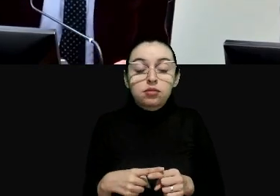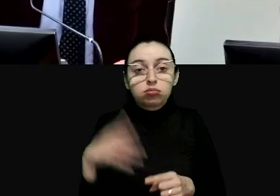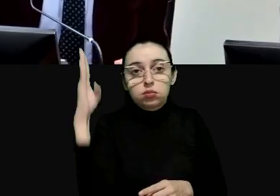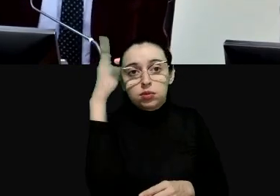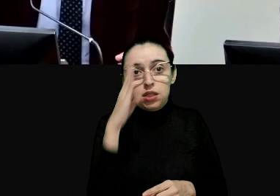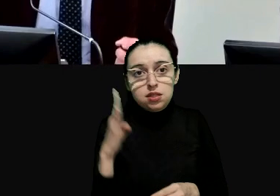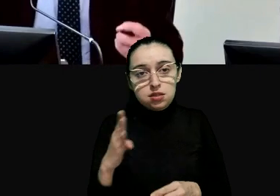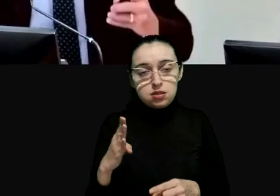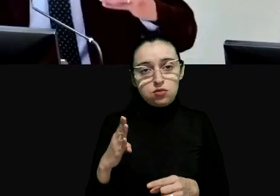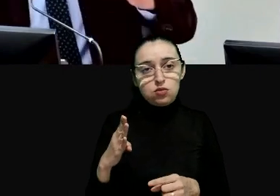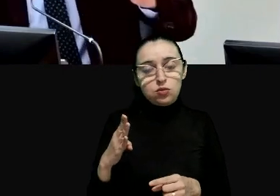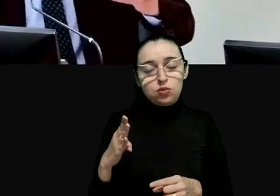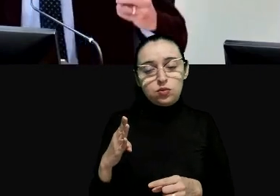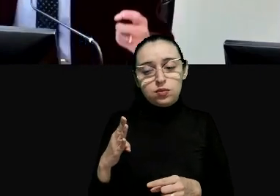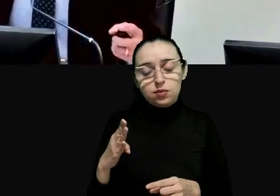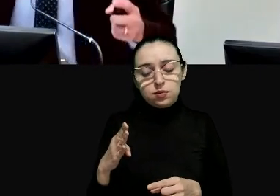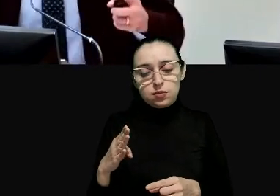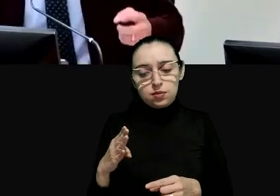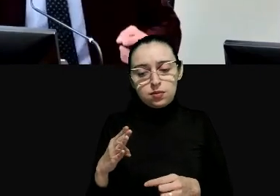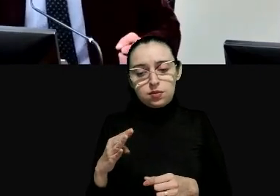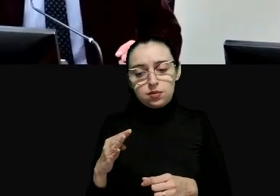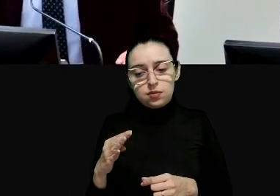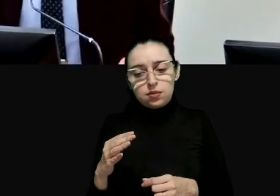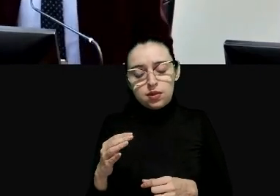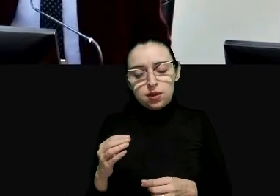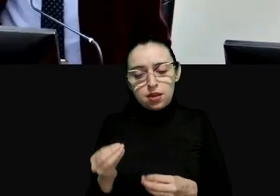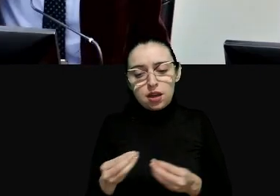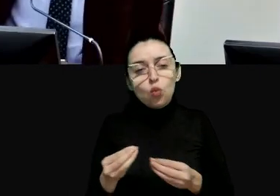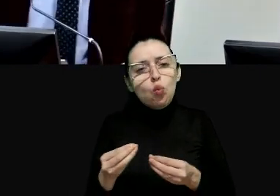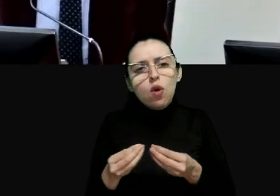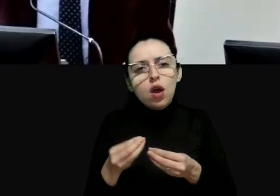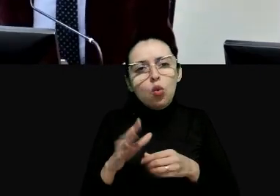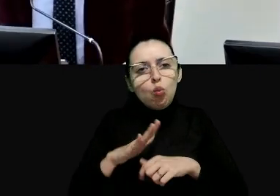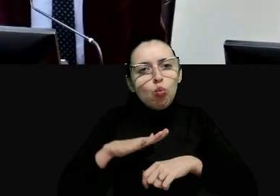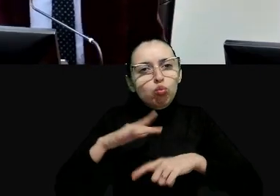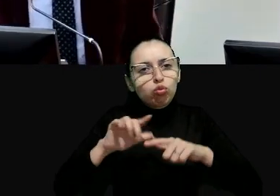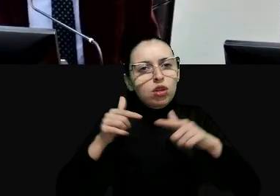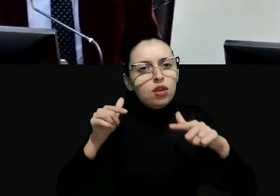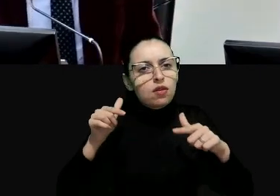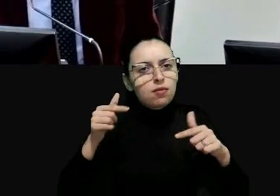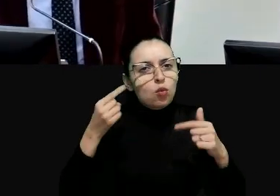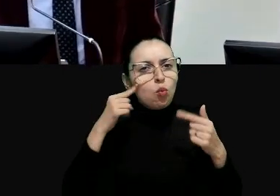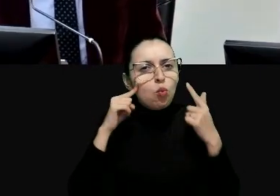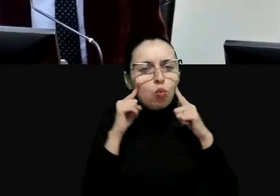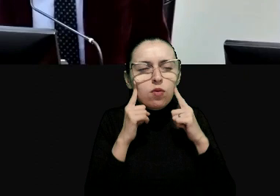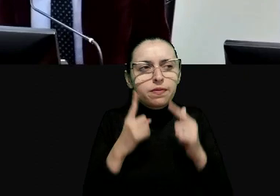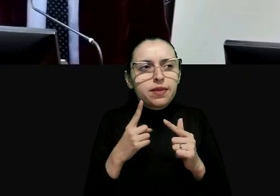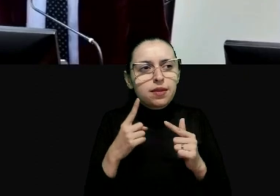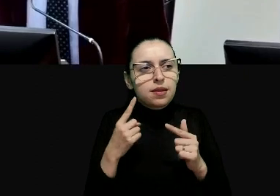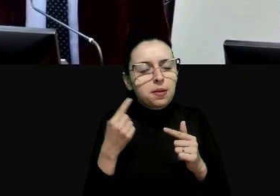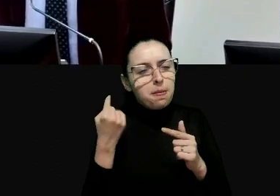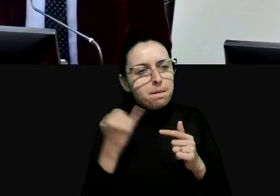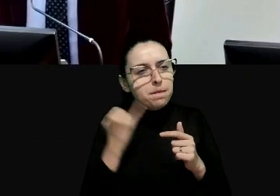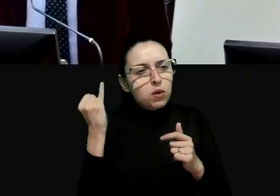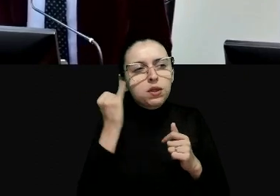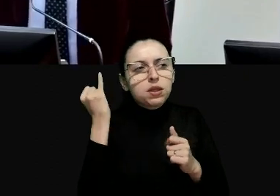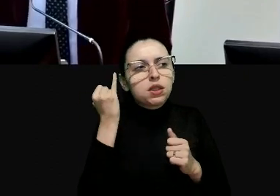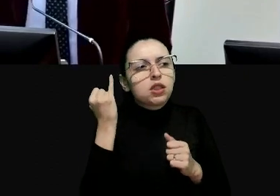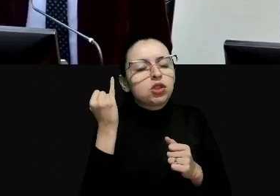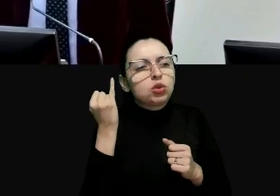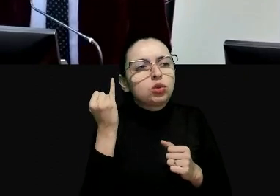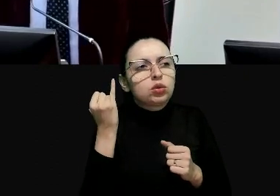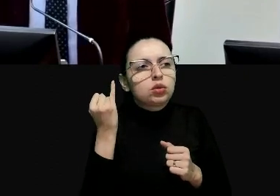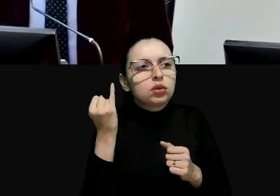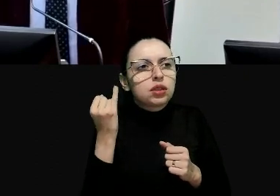nacionales agora tem que ver a que nível e com que intensidade mas